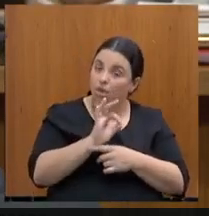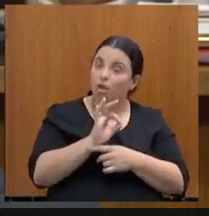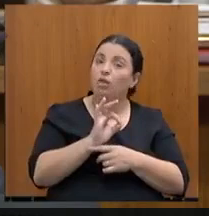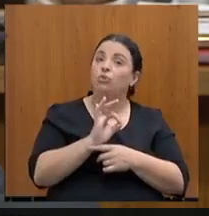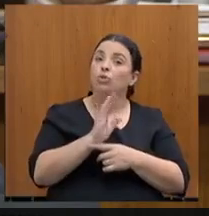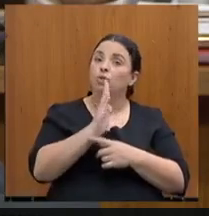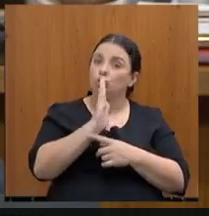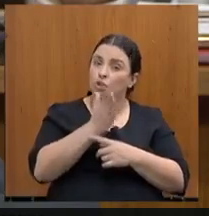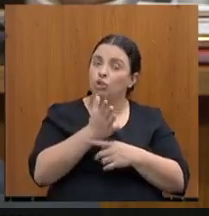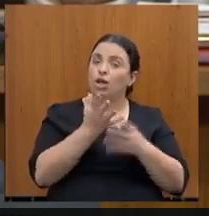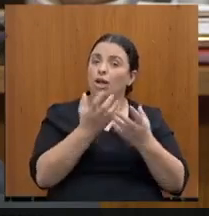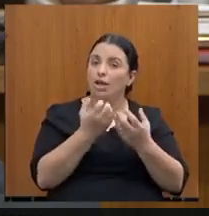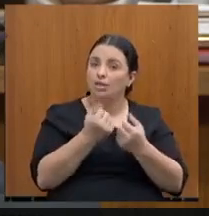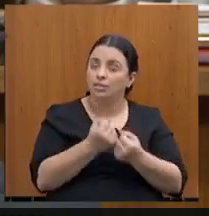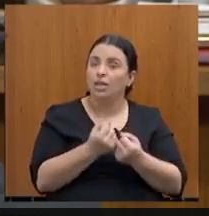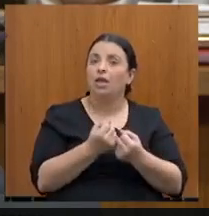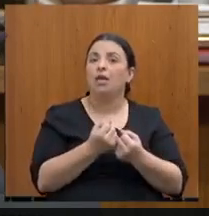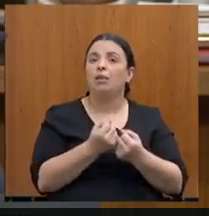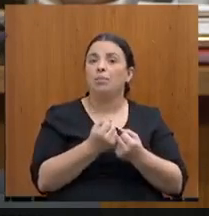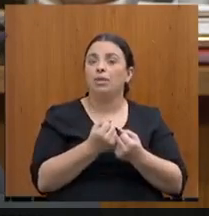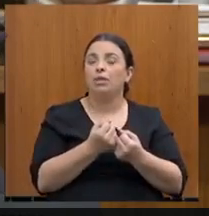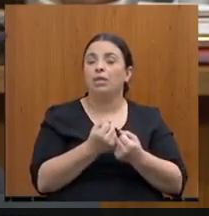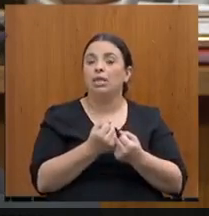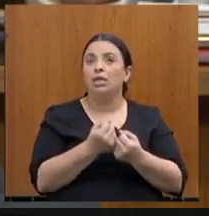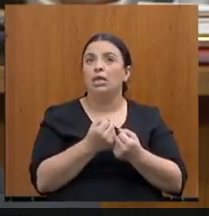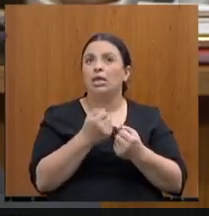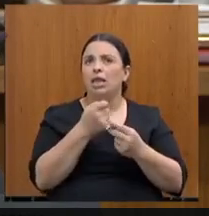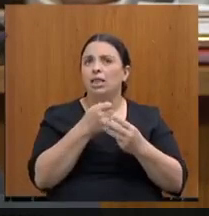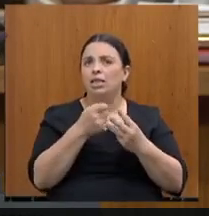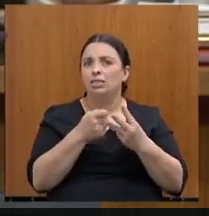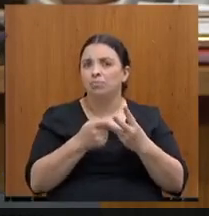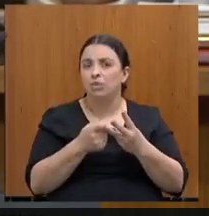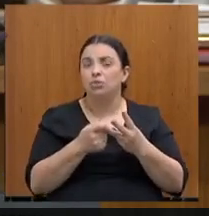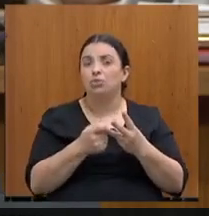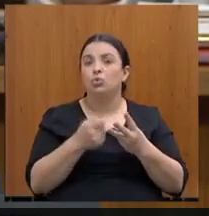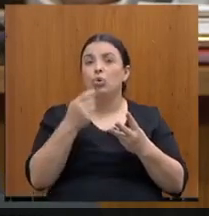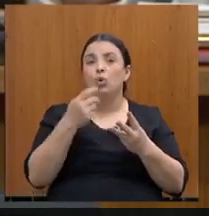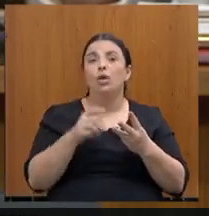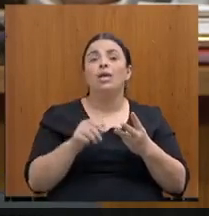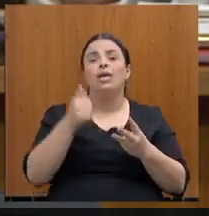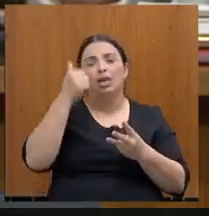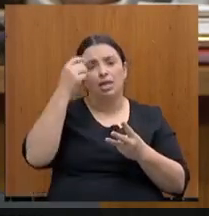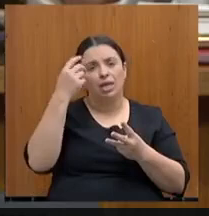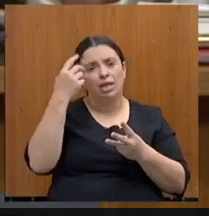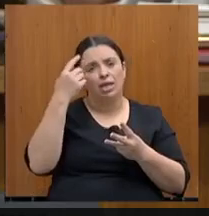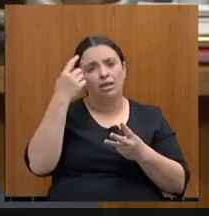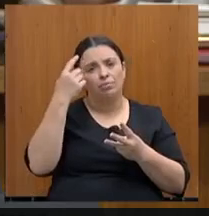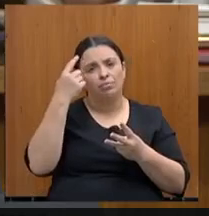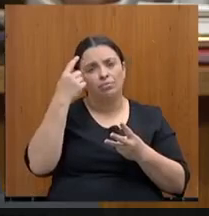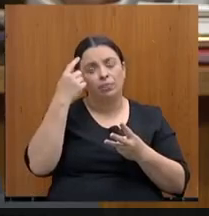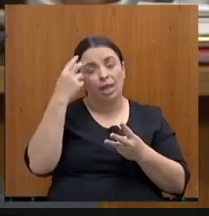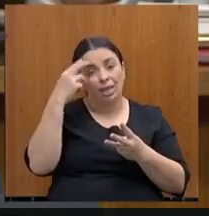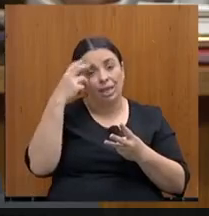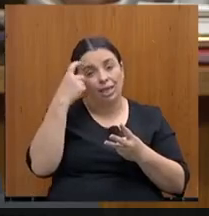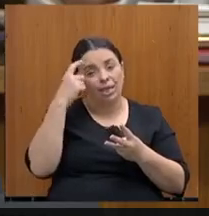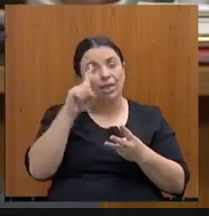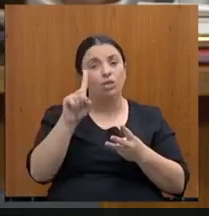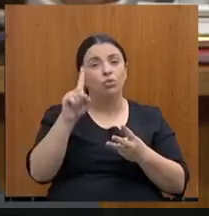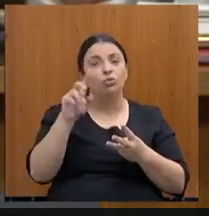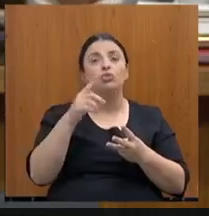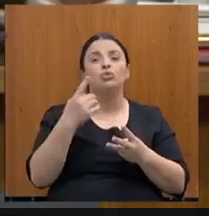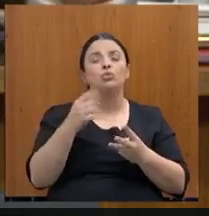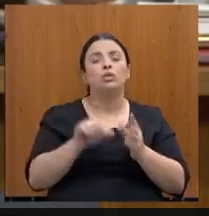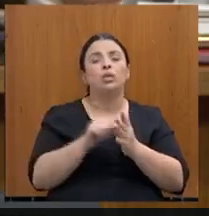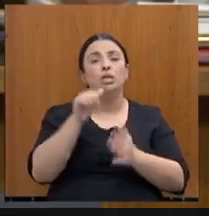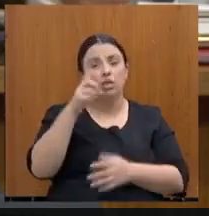unificado e há três meses recebem no quinto dia útil, 70% dos servidores recebem de forma integral